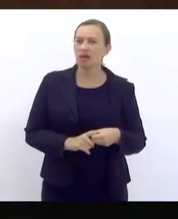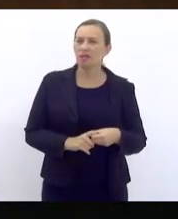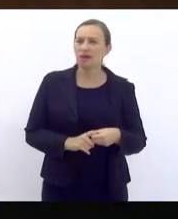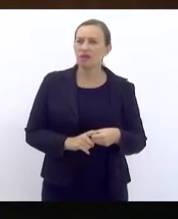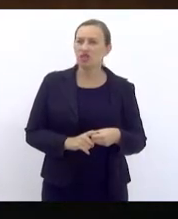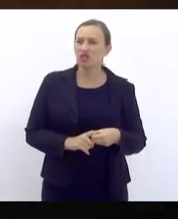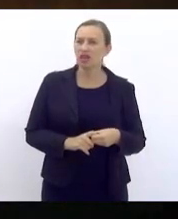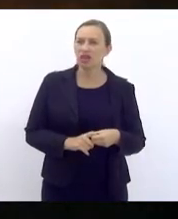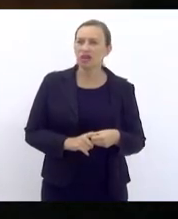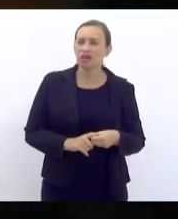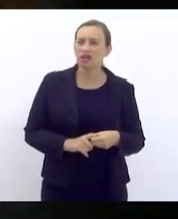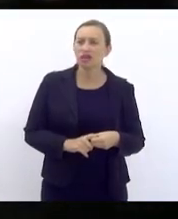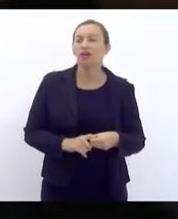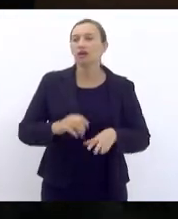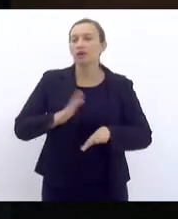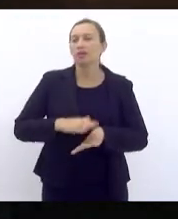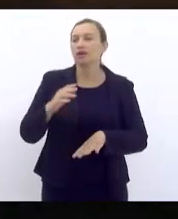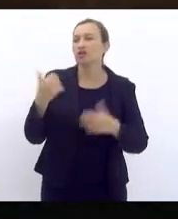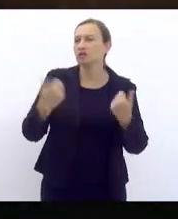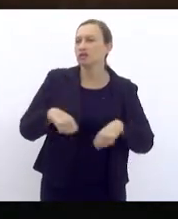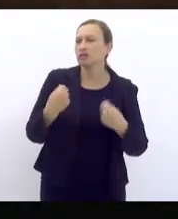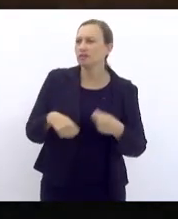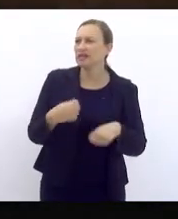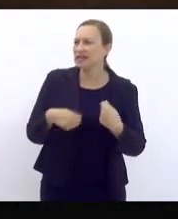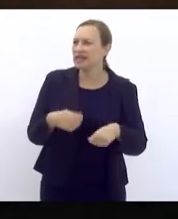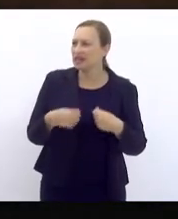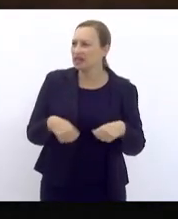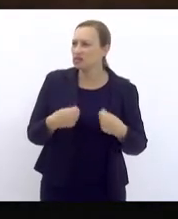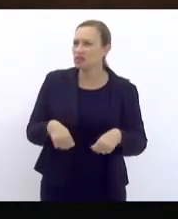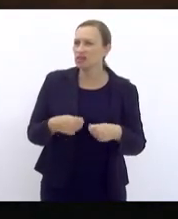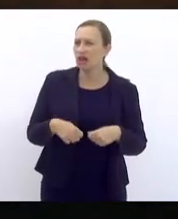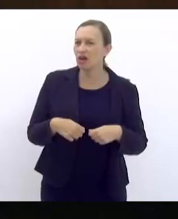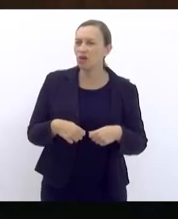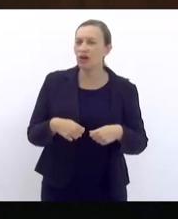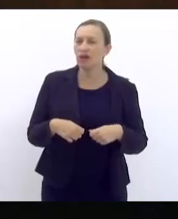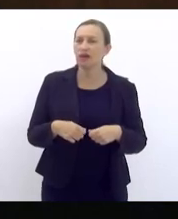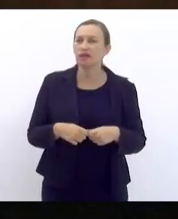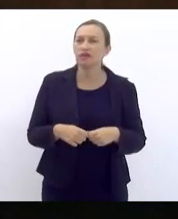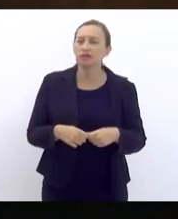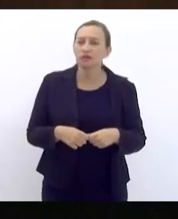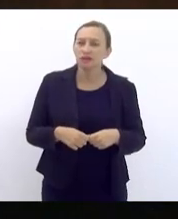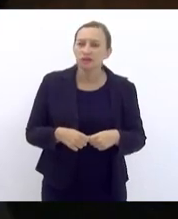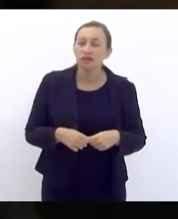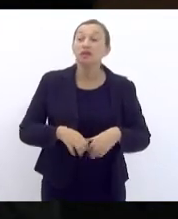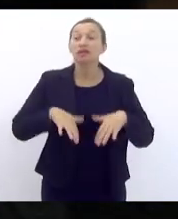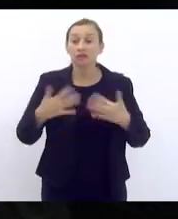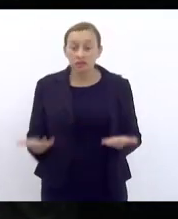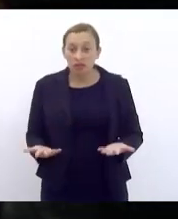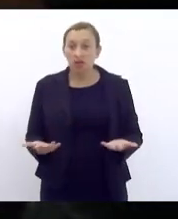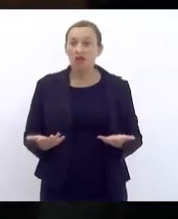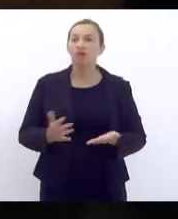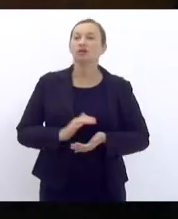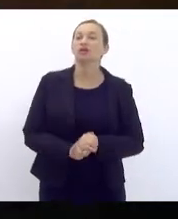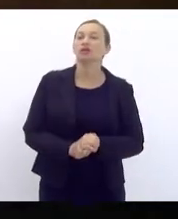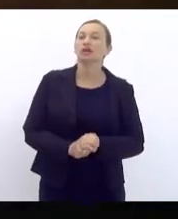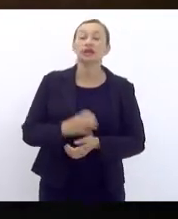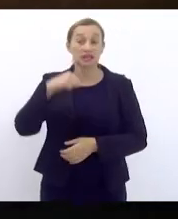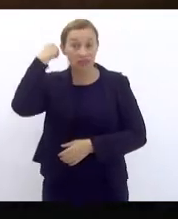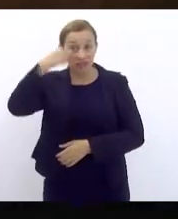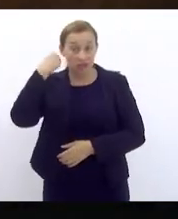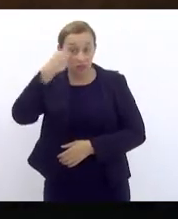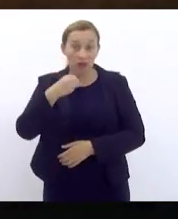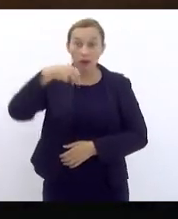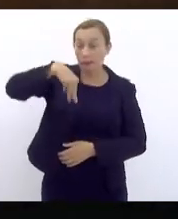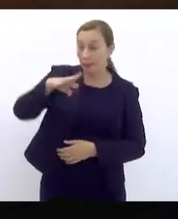atenção a quem mais precisa. E o projeto de lei número 5307-2020, então, da autoria da senadora Mara